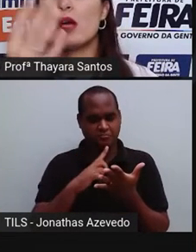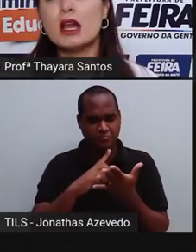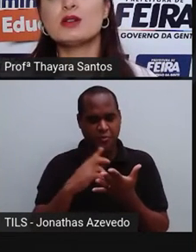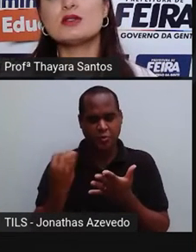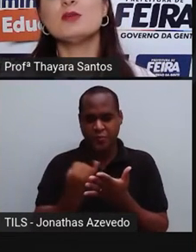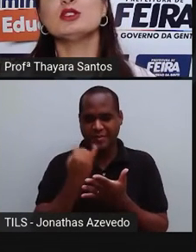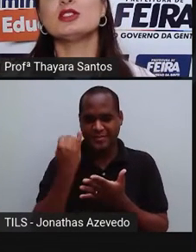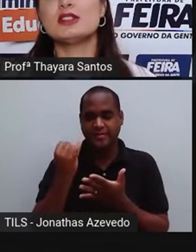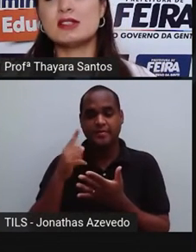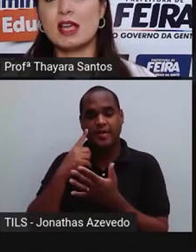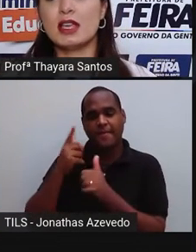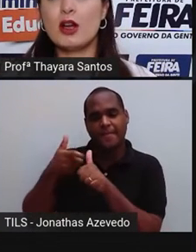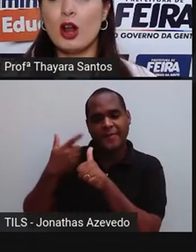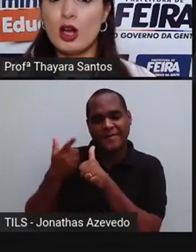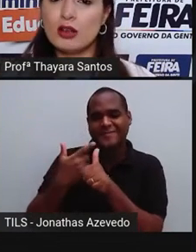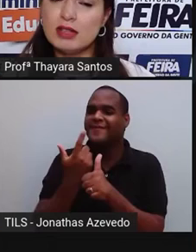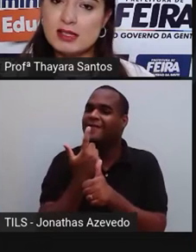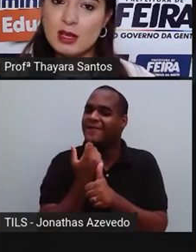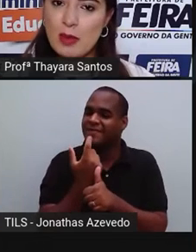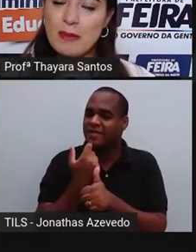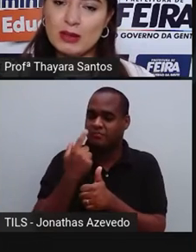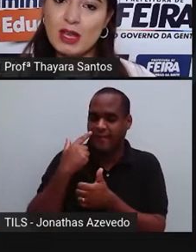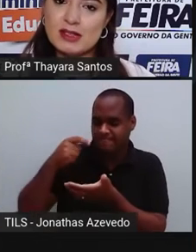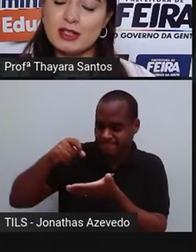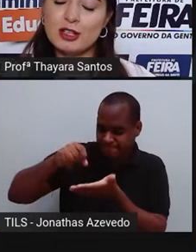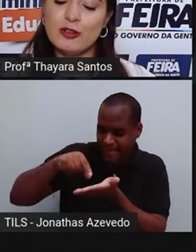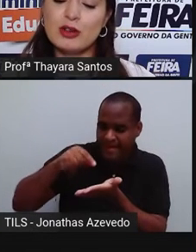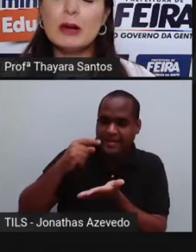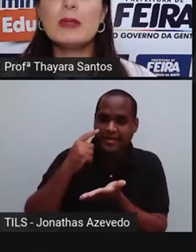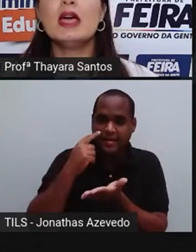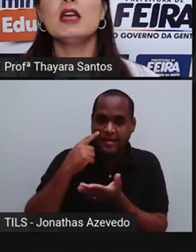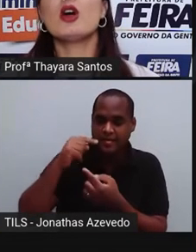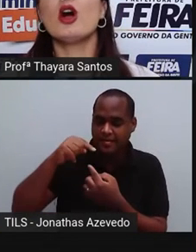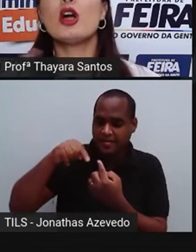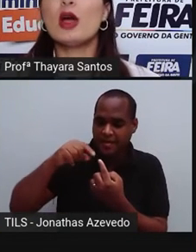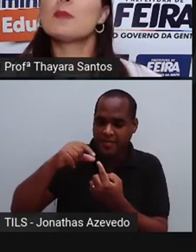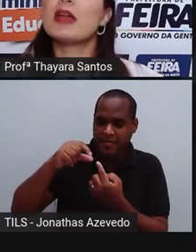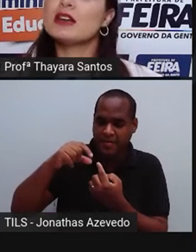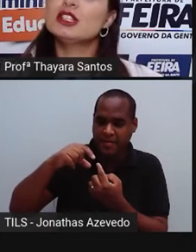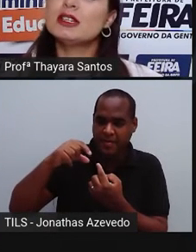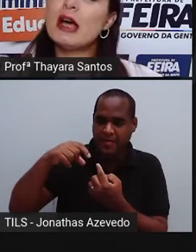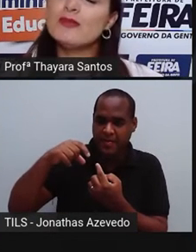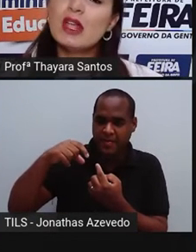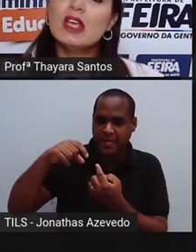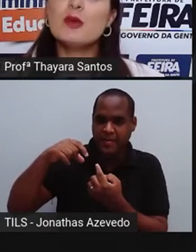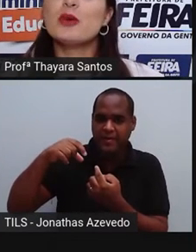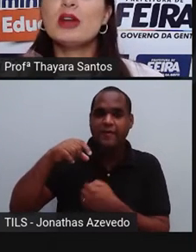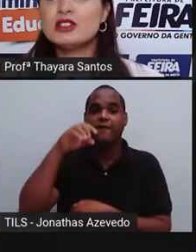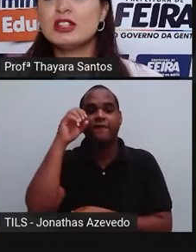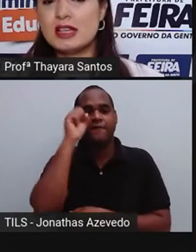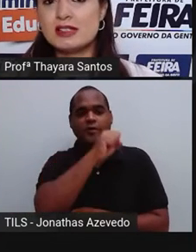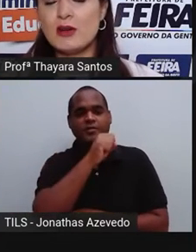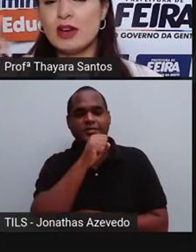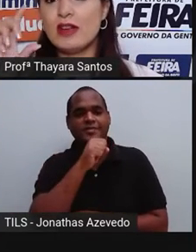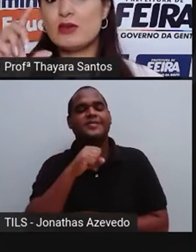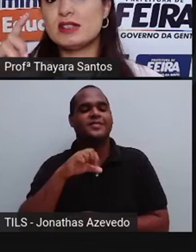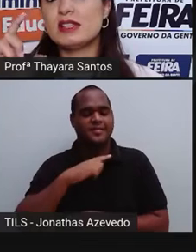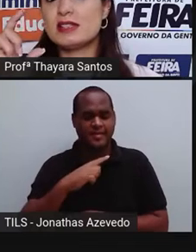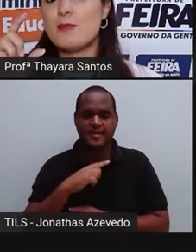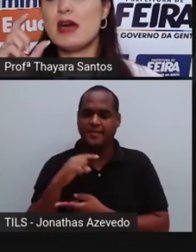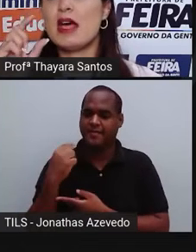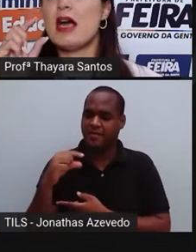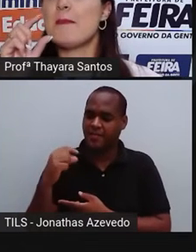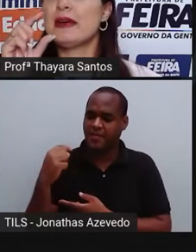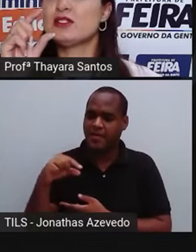eles pegam aquela nossa amostra de sangue, colocam nesse equipamento, que é a centrífuga, e colocam ela para agitar. E por agitação ela vai